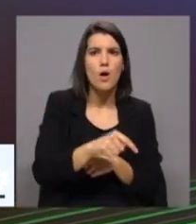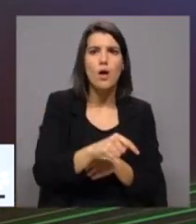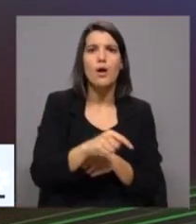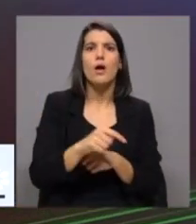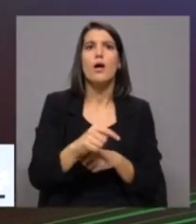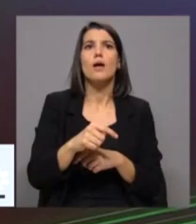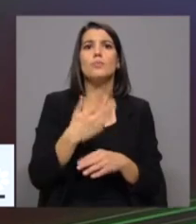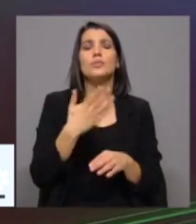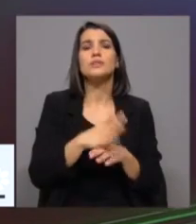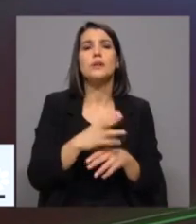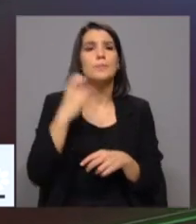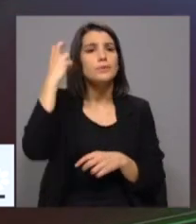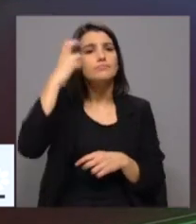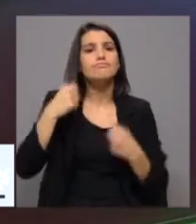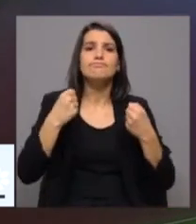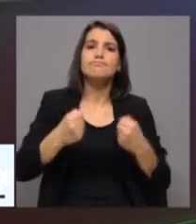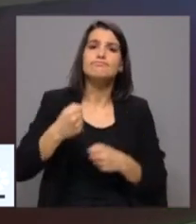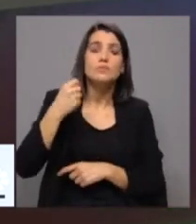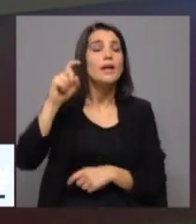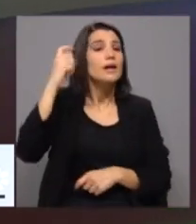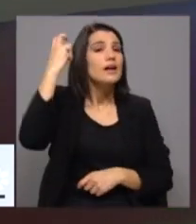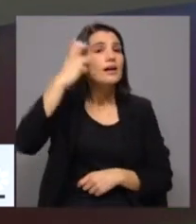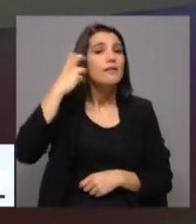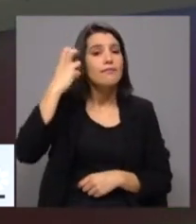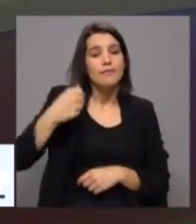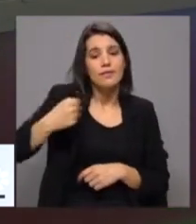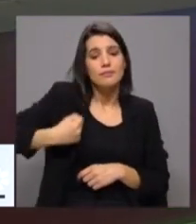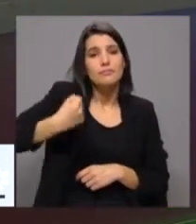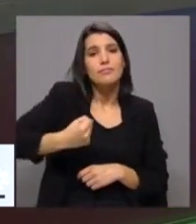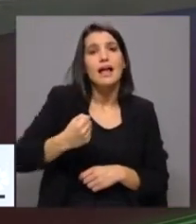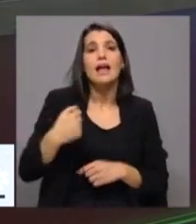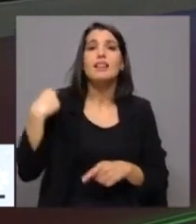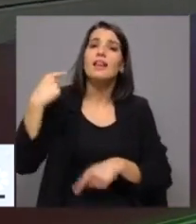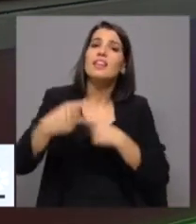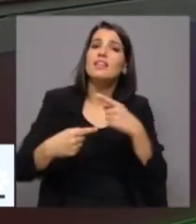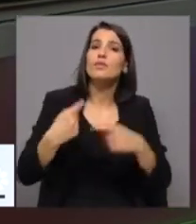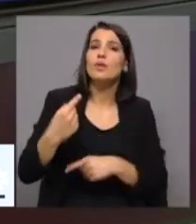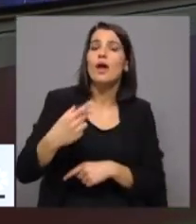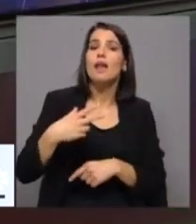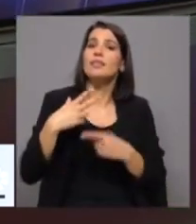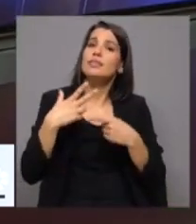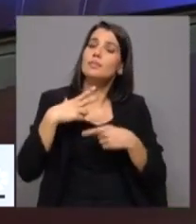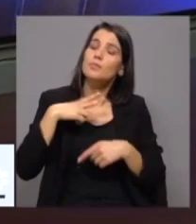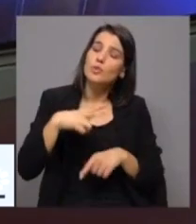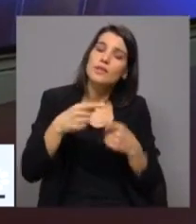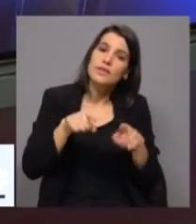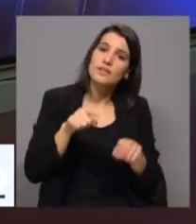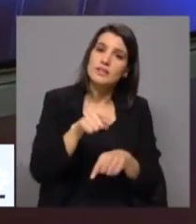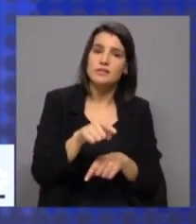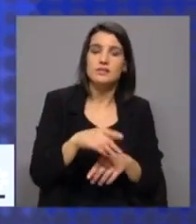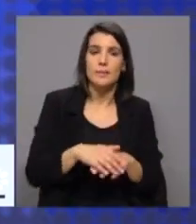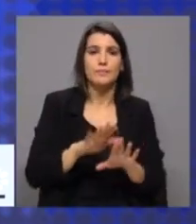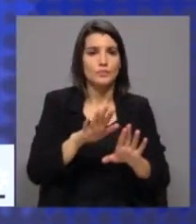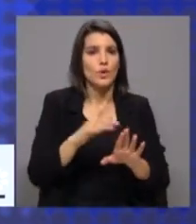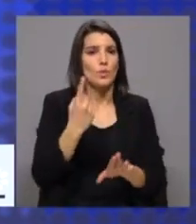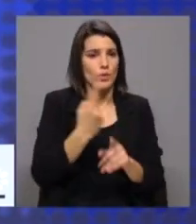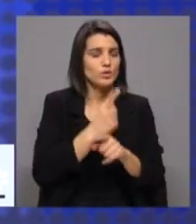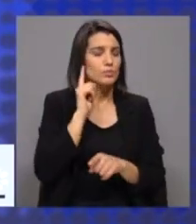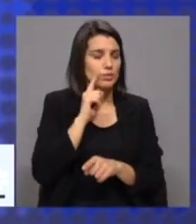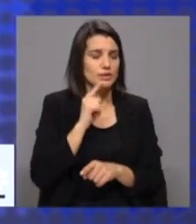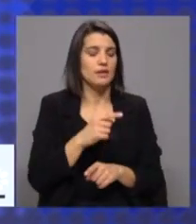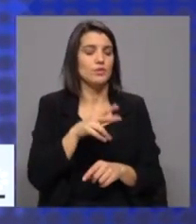pasturícia tradicional Tem que passar a palavra para equilibrar o tempo. Mas deixe-me só dizer uma coisa que acho que é importante. Eu ouvi a debater